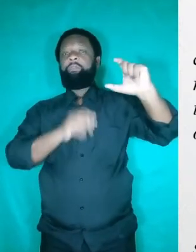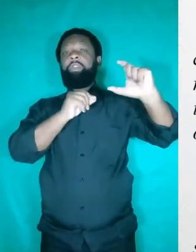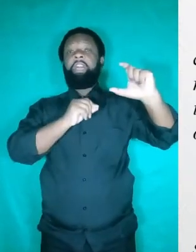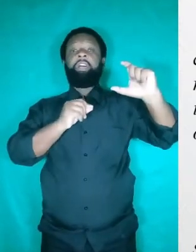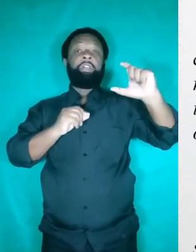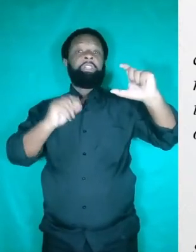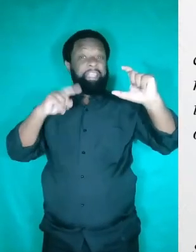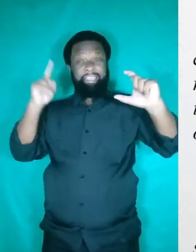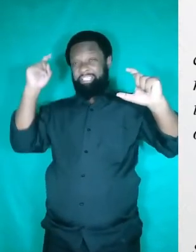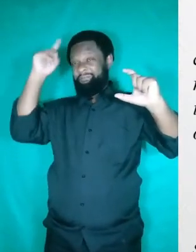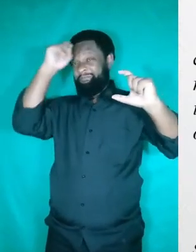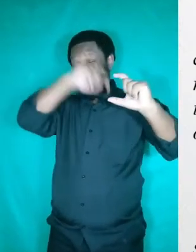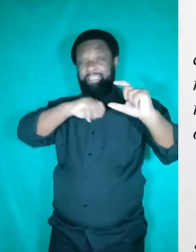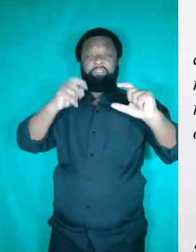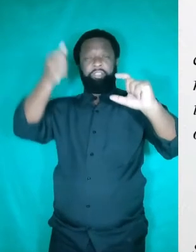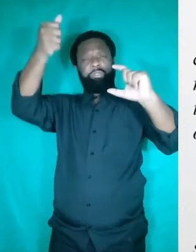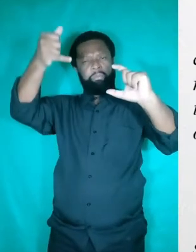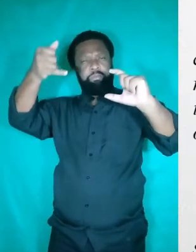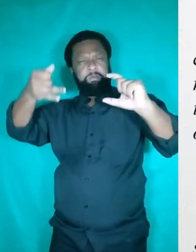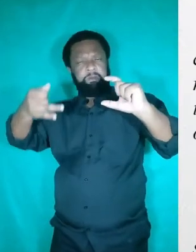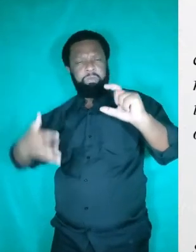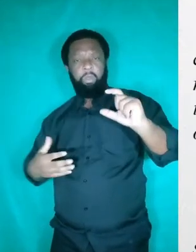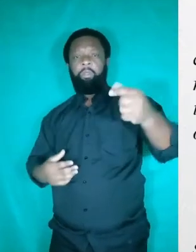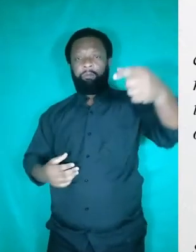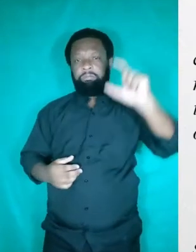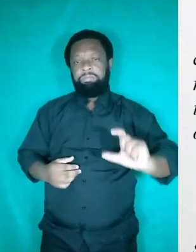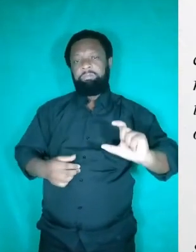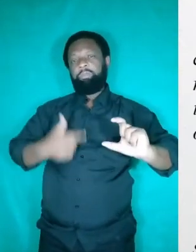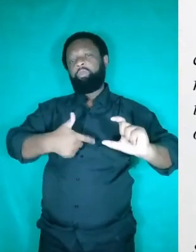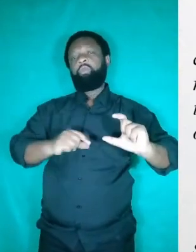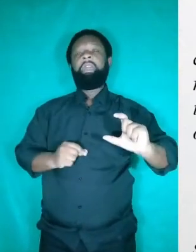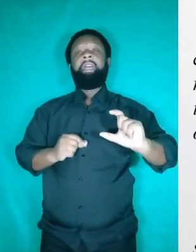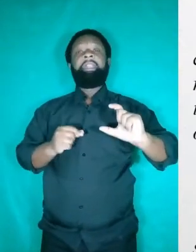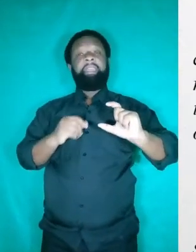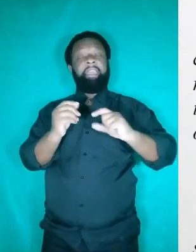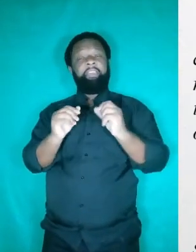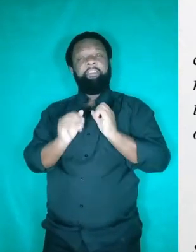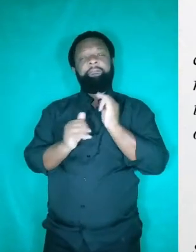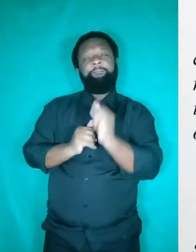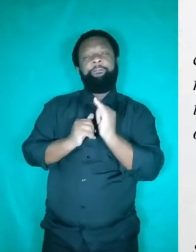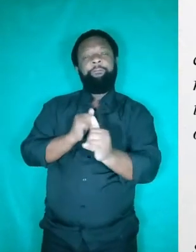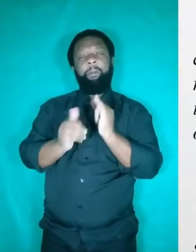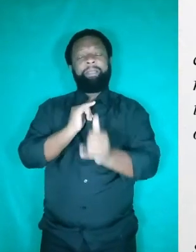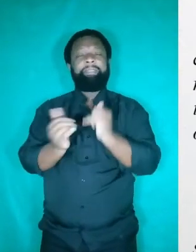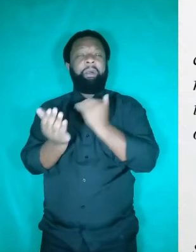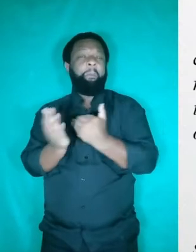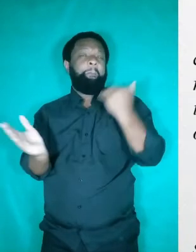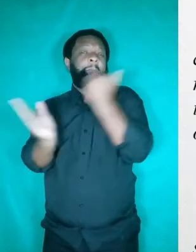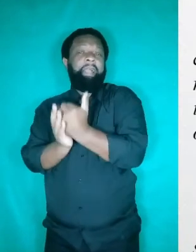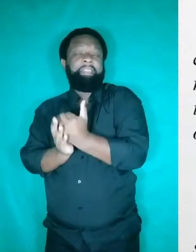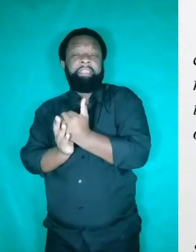dificuldades técnicas, né, foram apresentadas, e esse segundo parágrafo está adicionando, né, somando mais uma